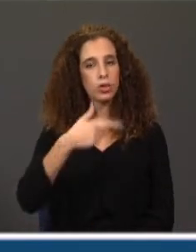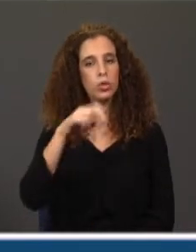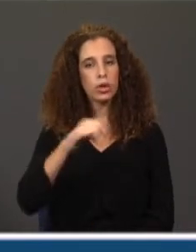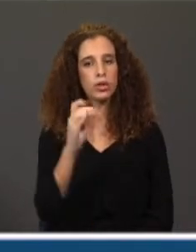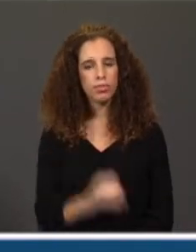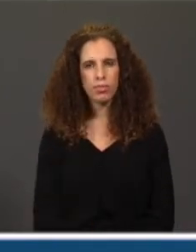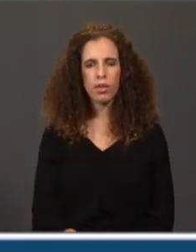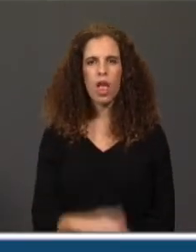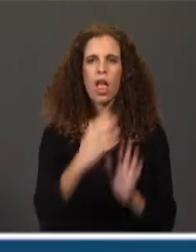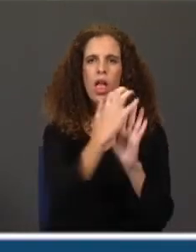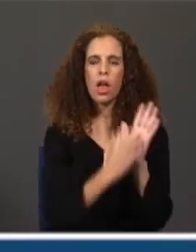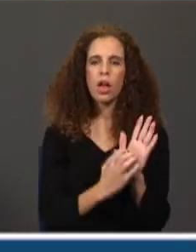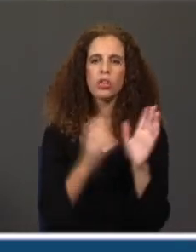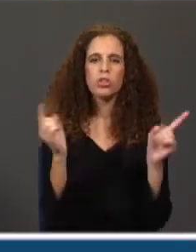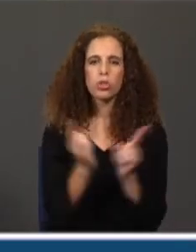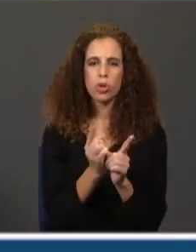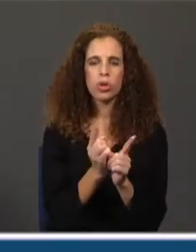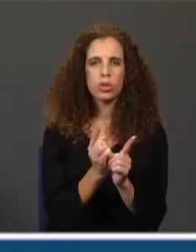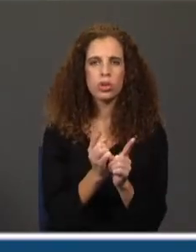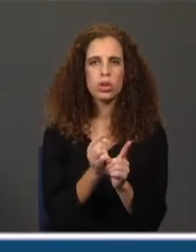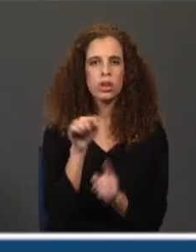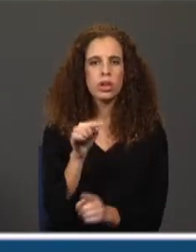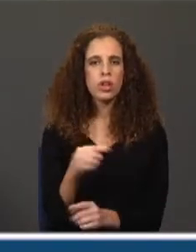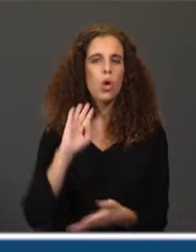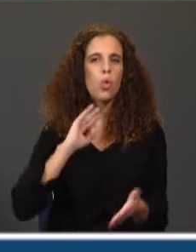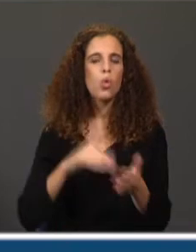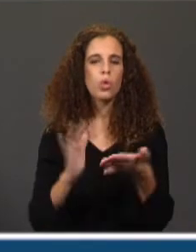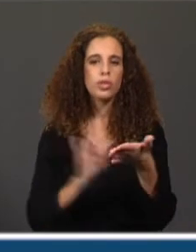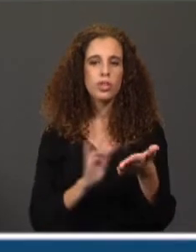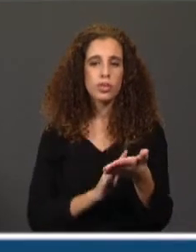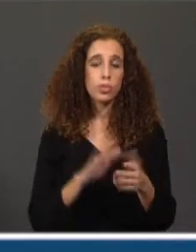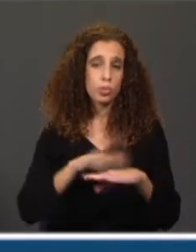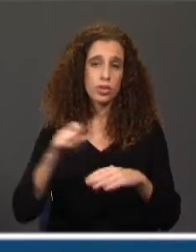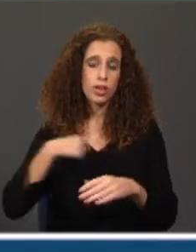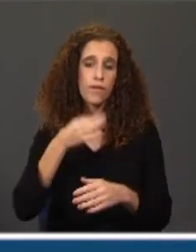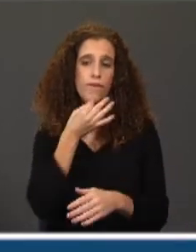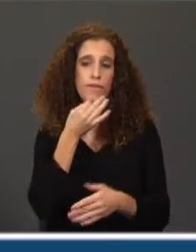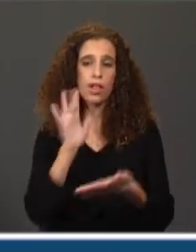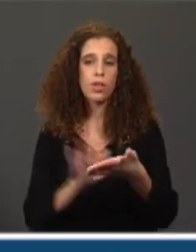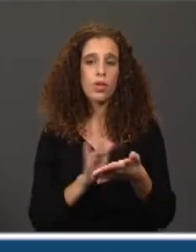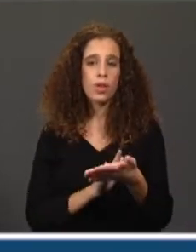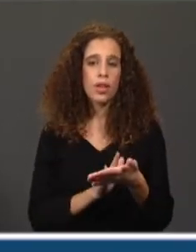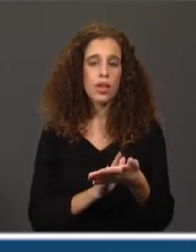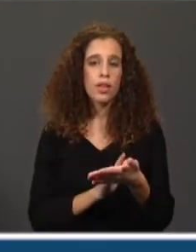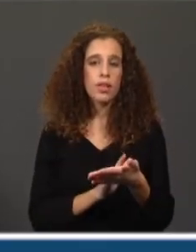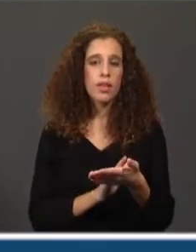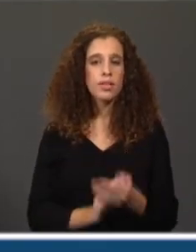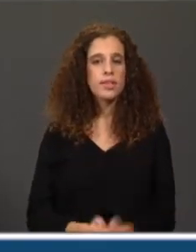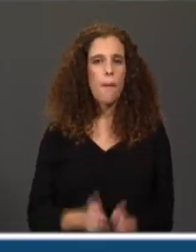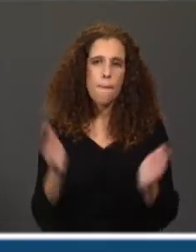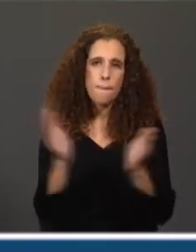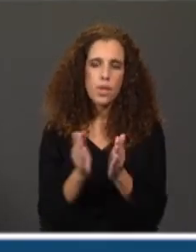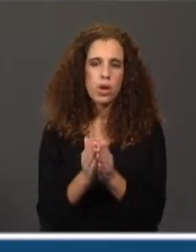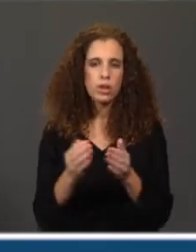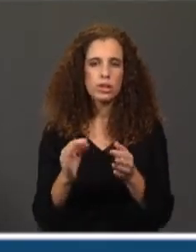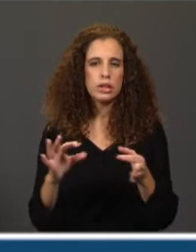As crónicas, as crónicas, enfim, este é o último livro, por isso é que eu começo por falar deste livro. As crónicas são menores em relação